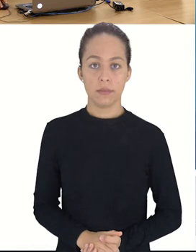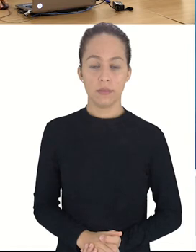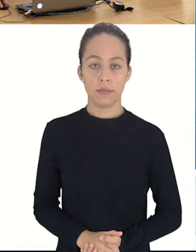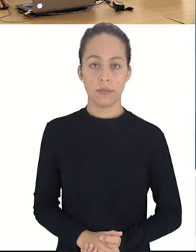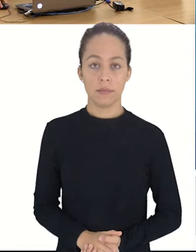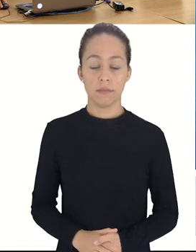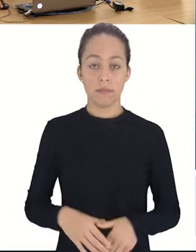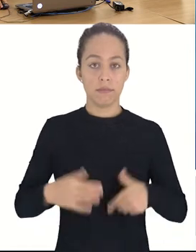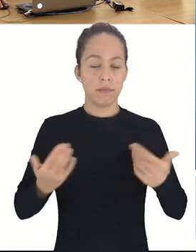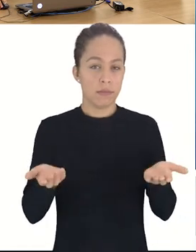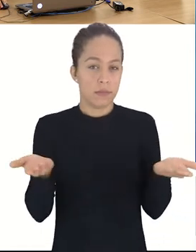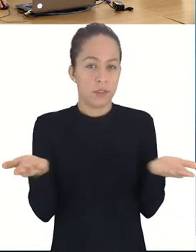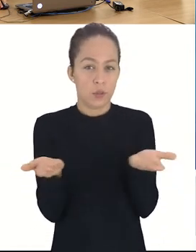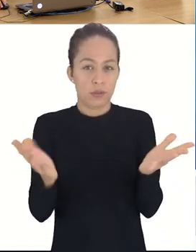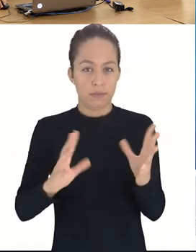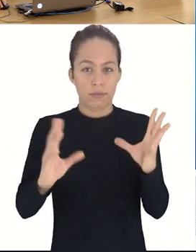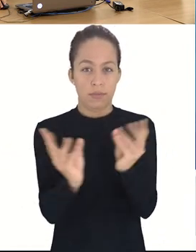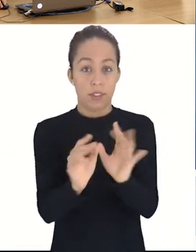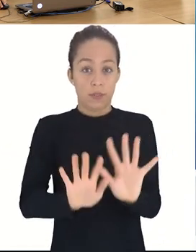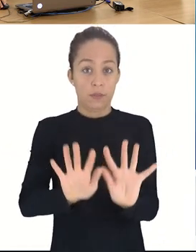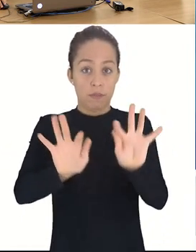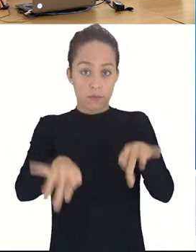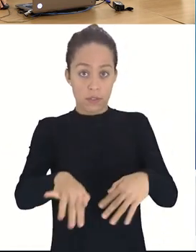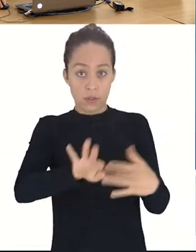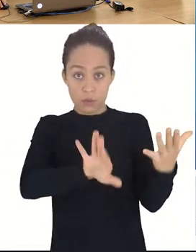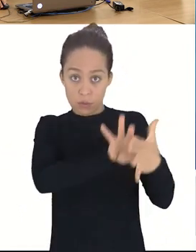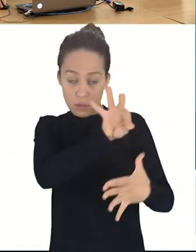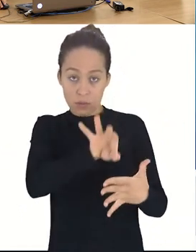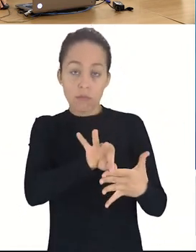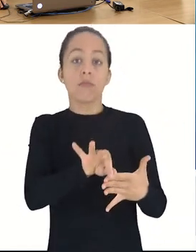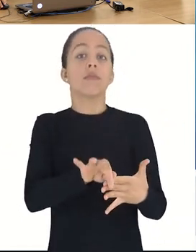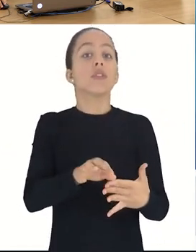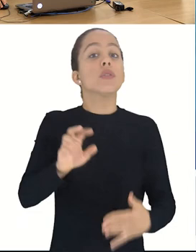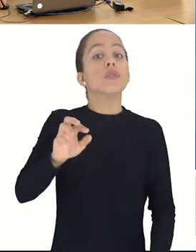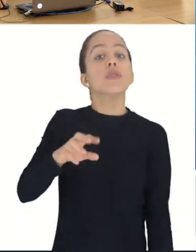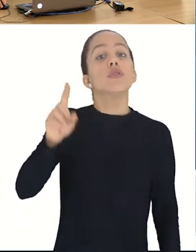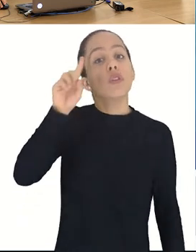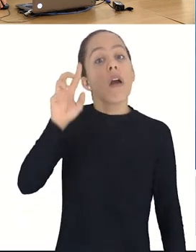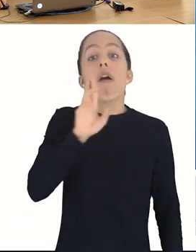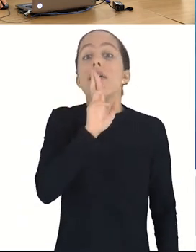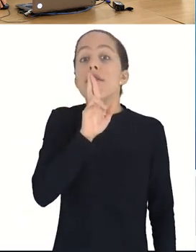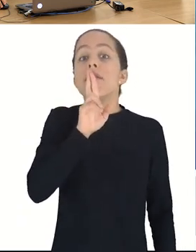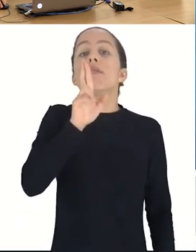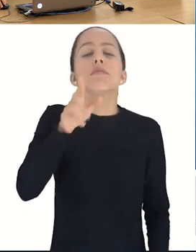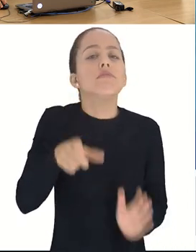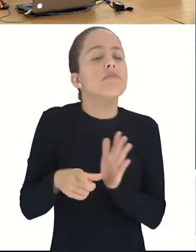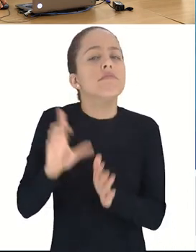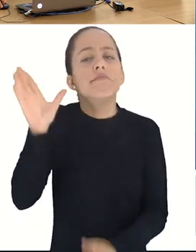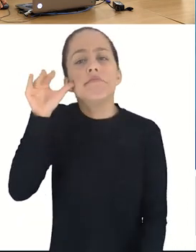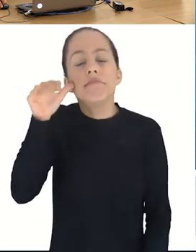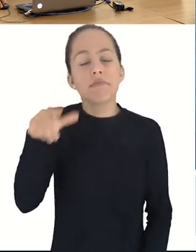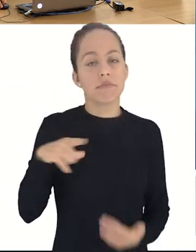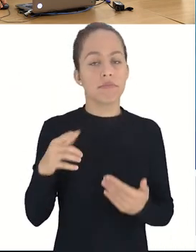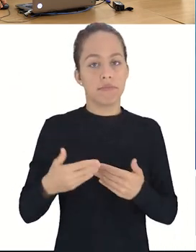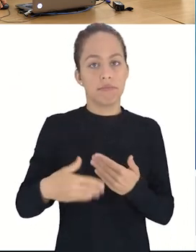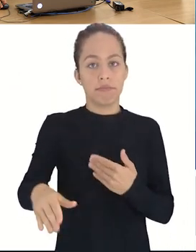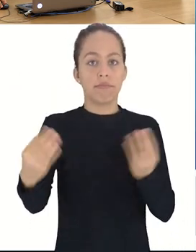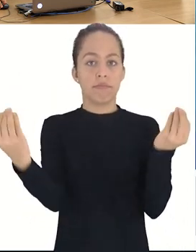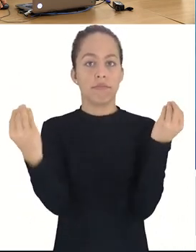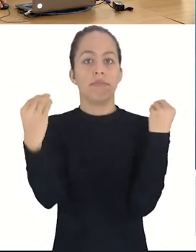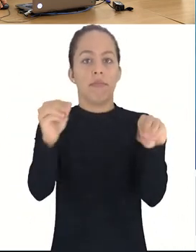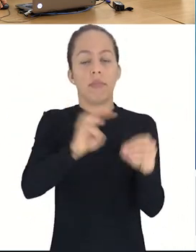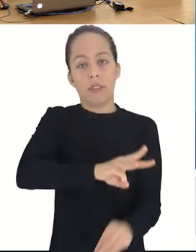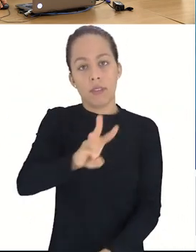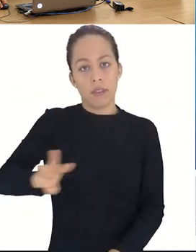Bom, com a conclusão do sorteio, o resultado preliminar do sorteio realizado estará disponível na página do processo